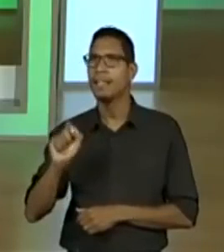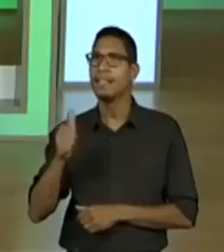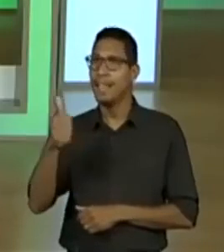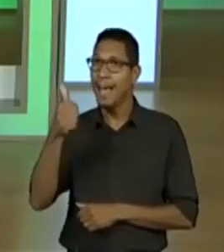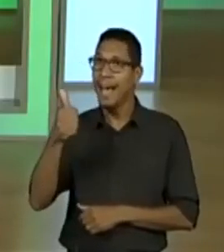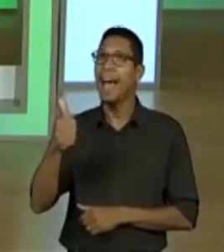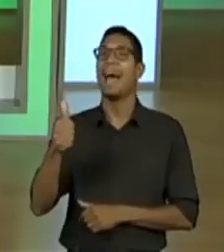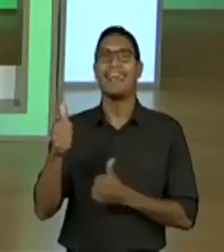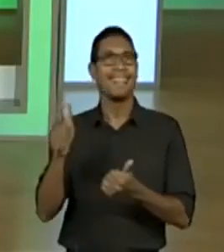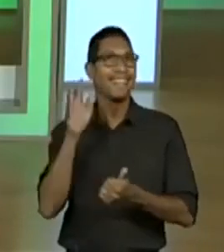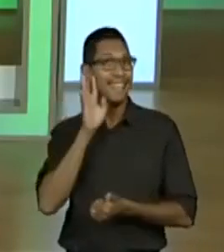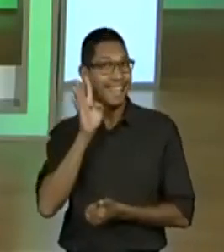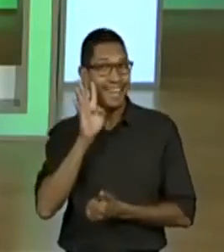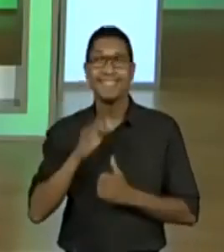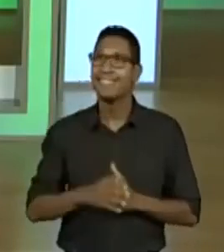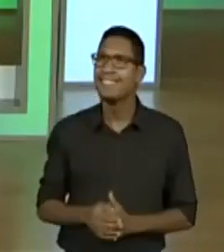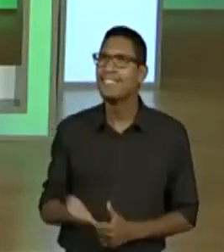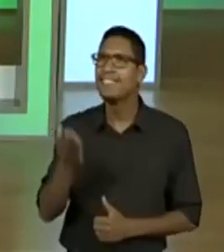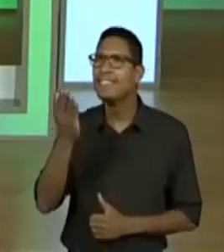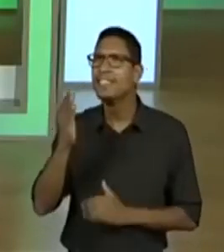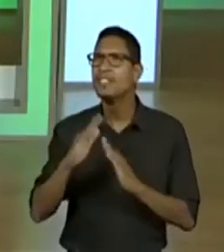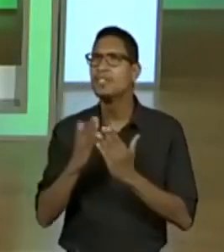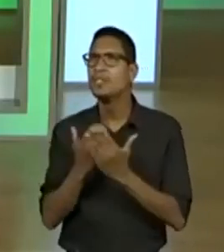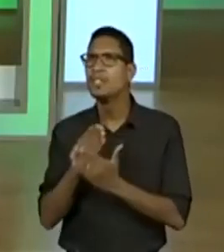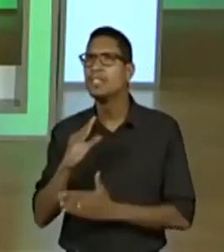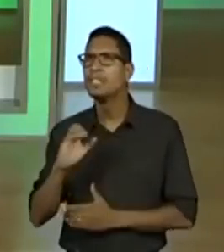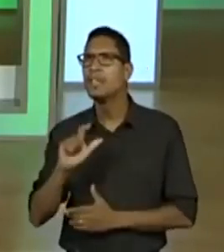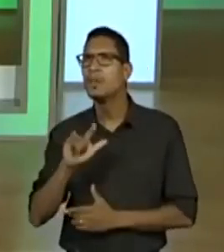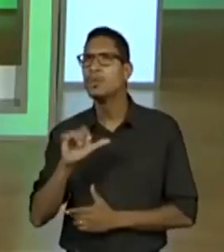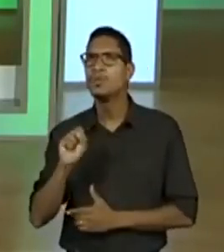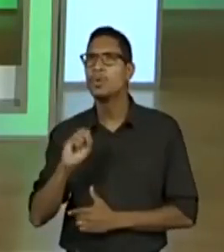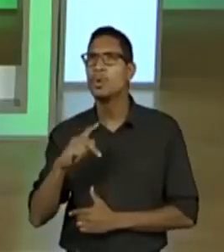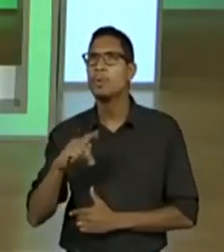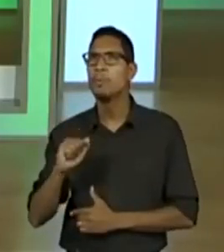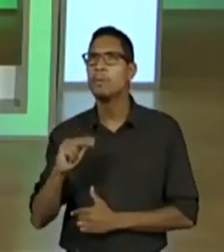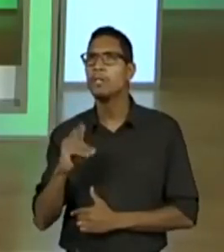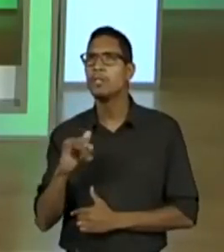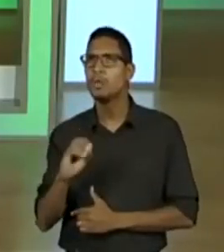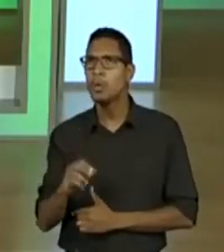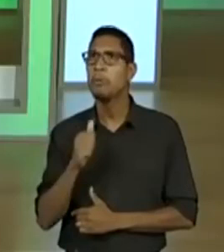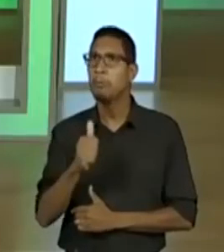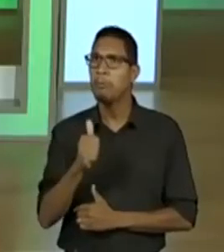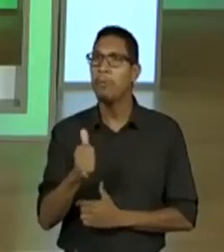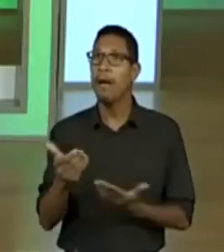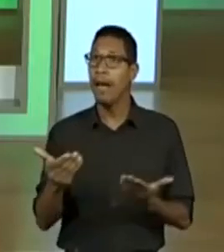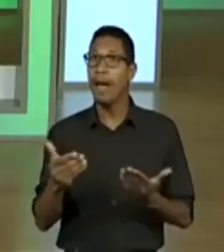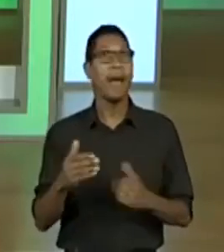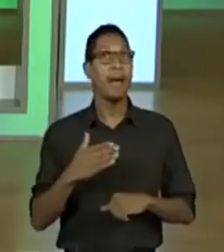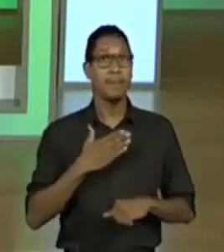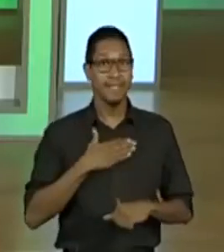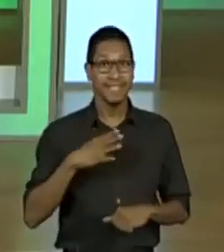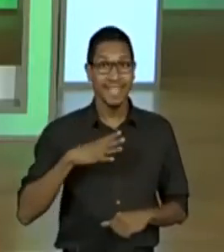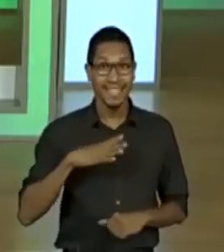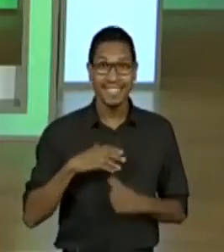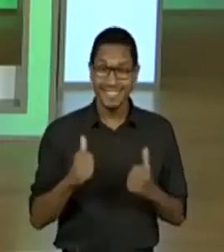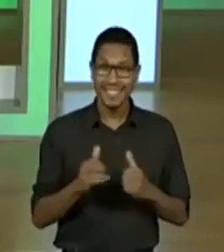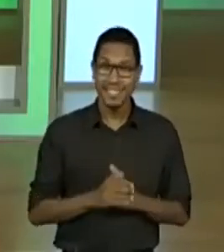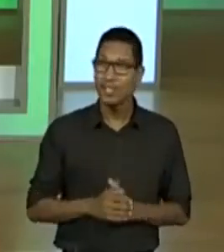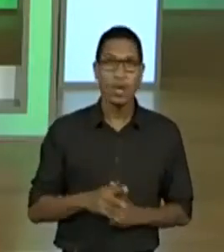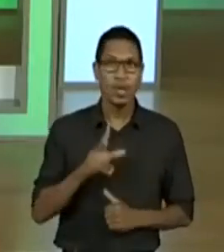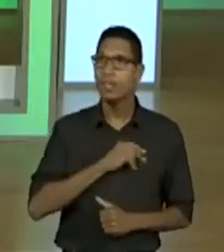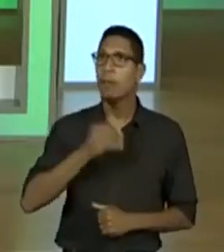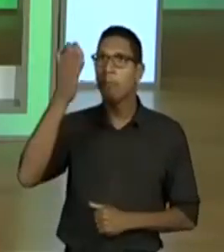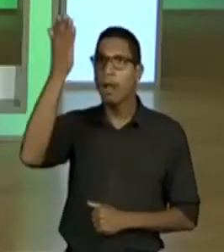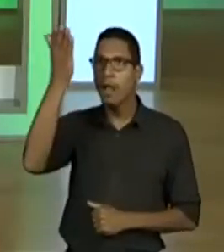olha que legal, escola professor Celso Pacheca Bentin, olha, eu li a cidade. Gente, só estou todo